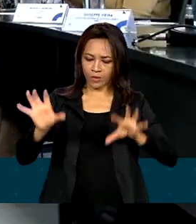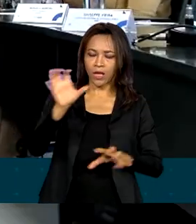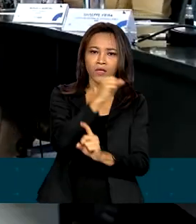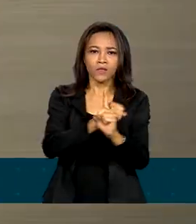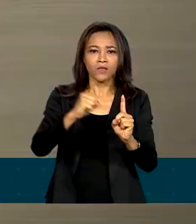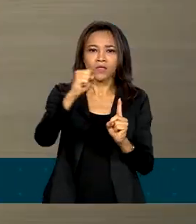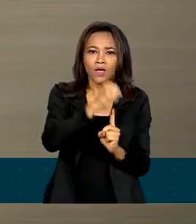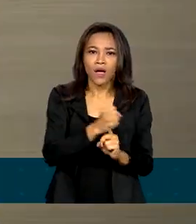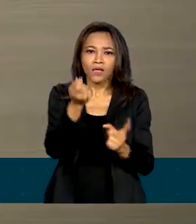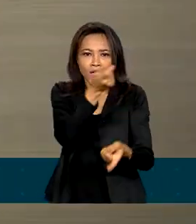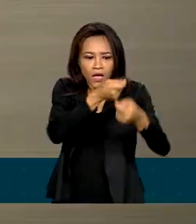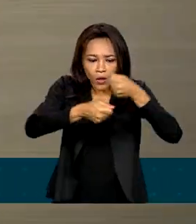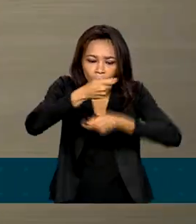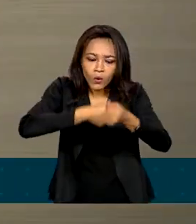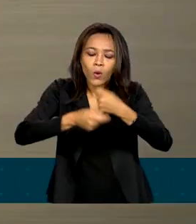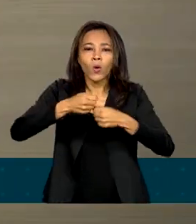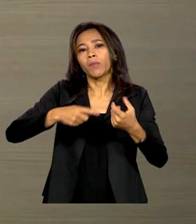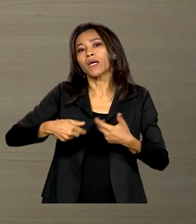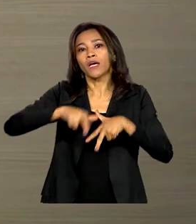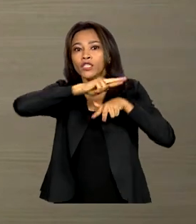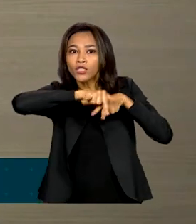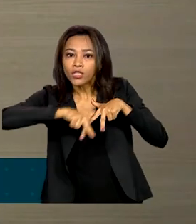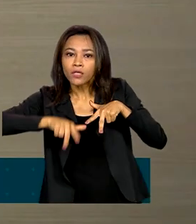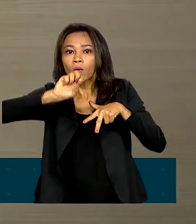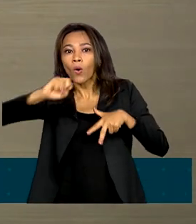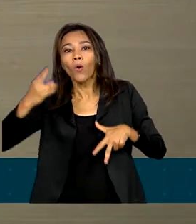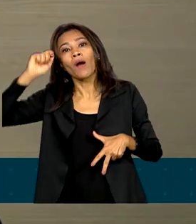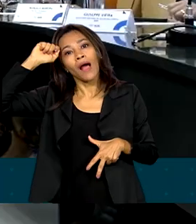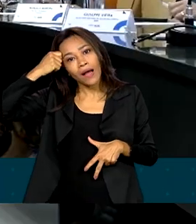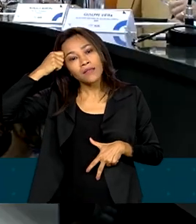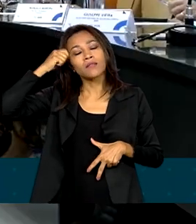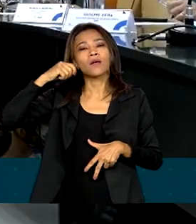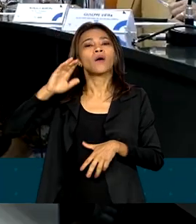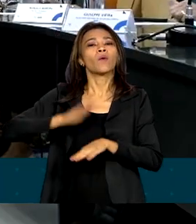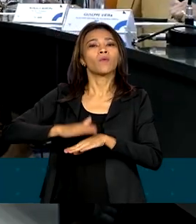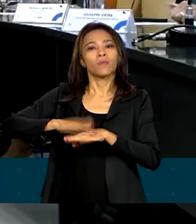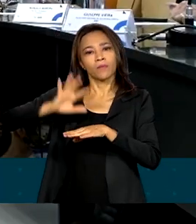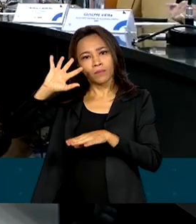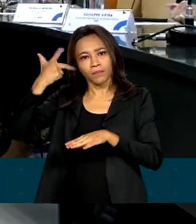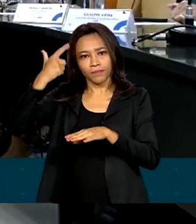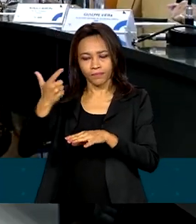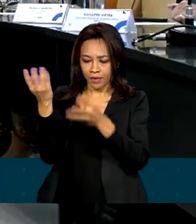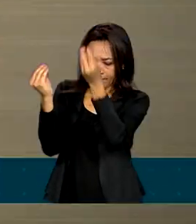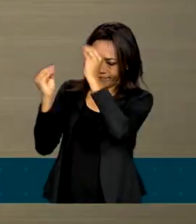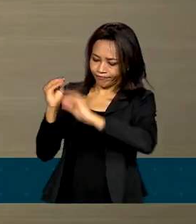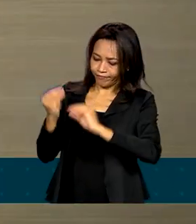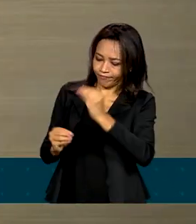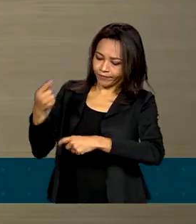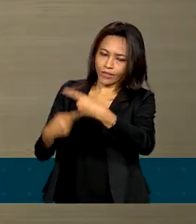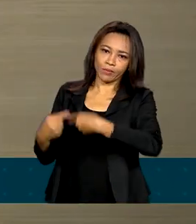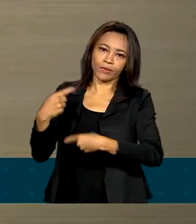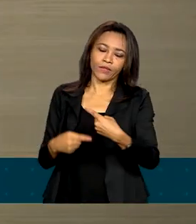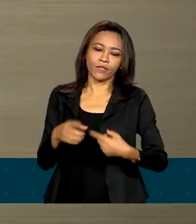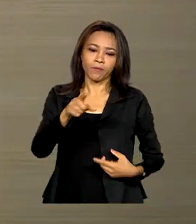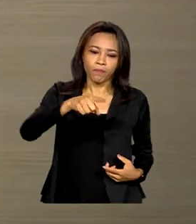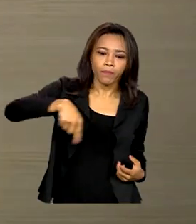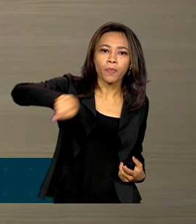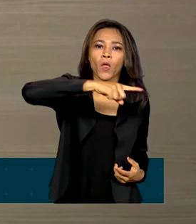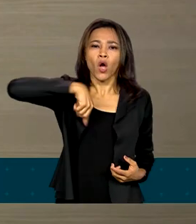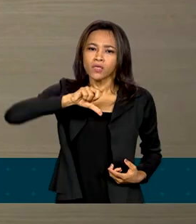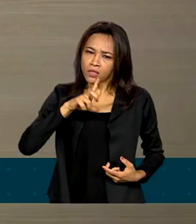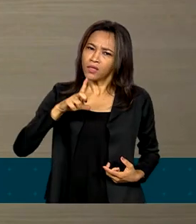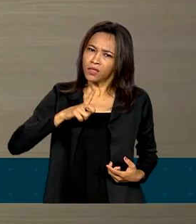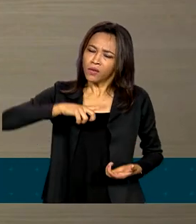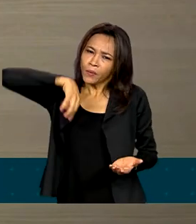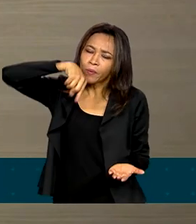econômicas, de gênero ou raça, na hora de tomar decisões e formular políticas públicas. Todos nós temos que ter o compromisso